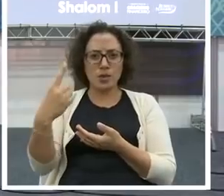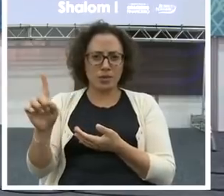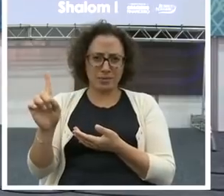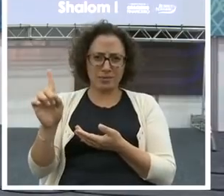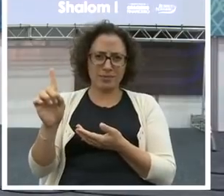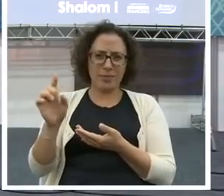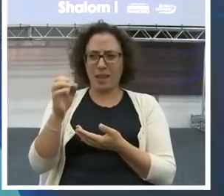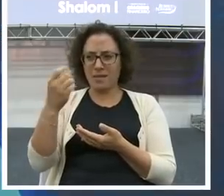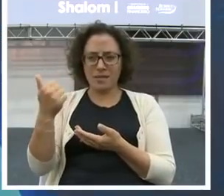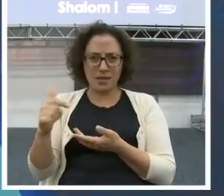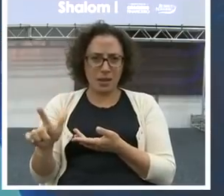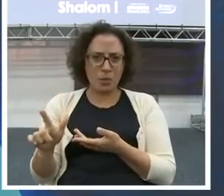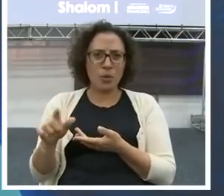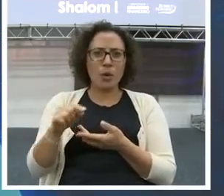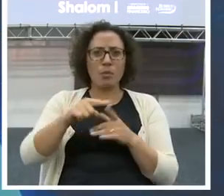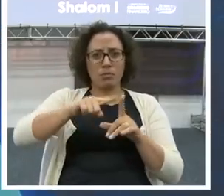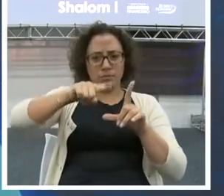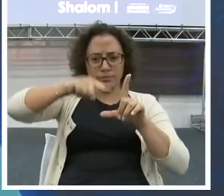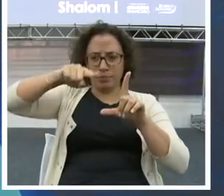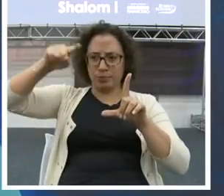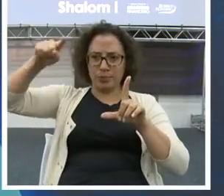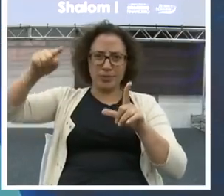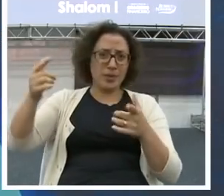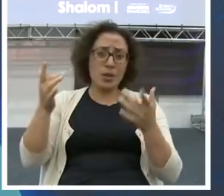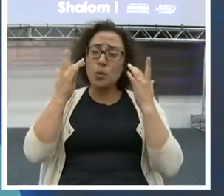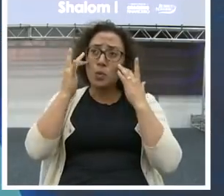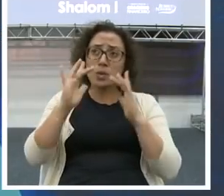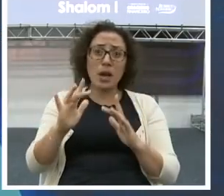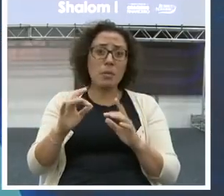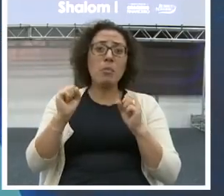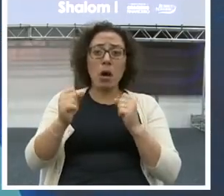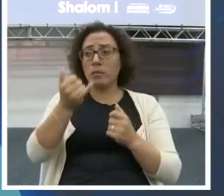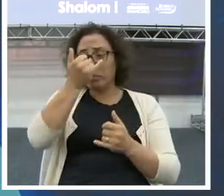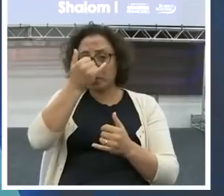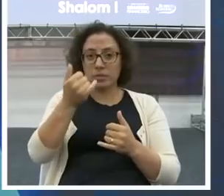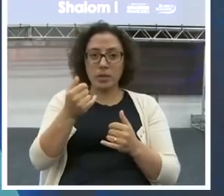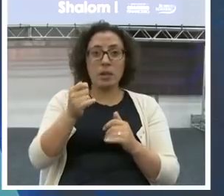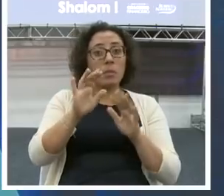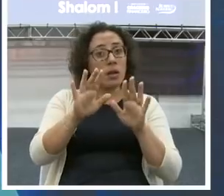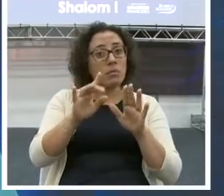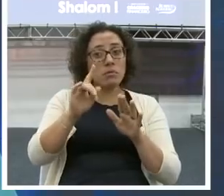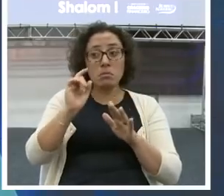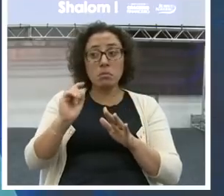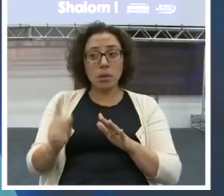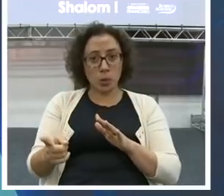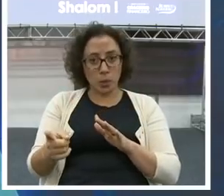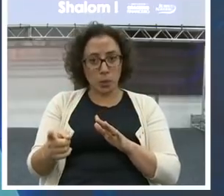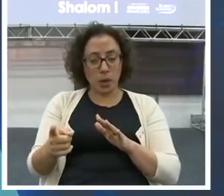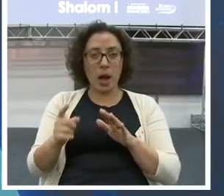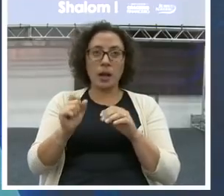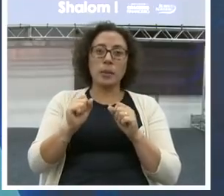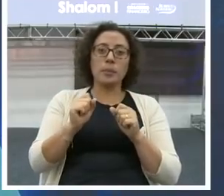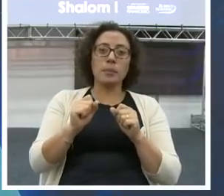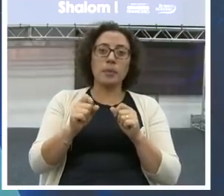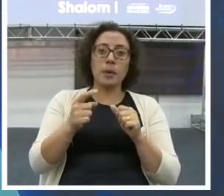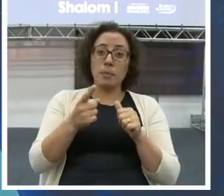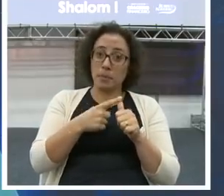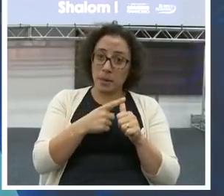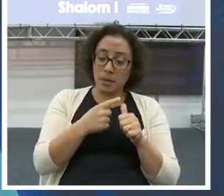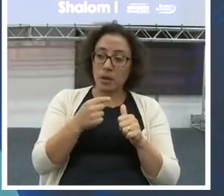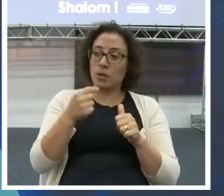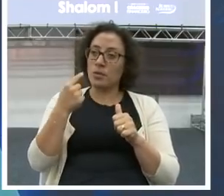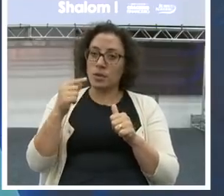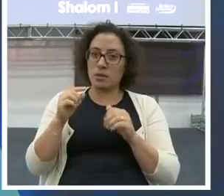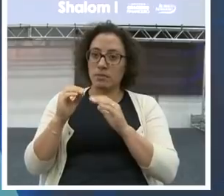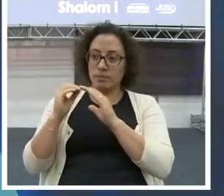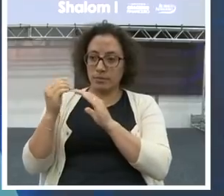grande. Você não sabe, tá? Ah, coloquei mil. Primeiro, você vai fazer o quê? Primeiro, é colocar seu dinheiro